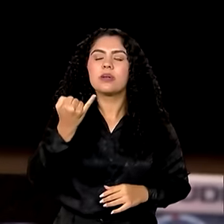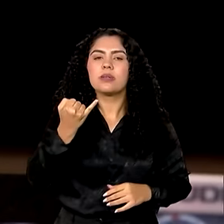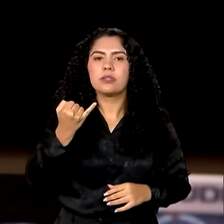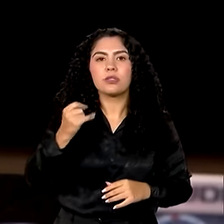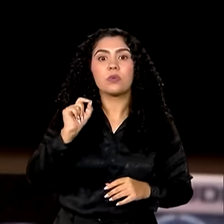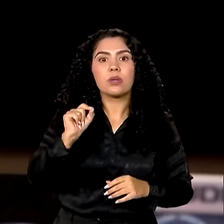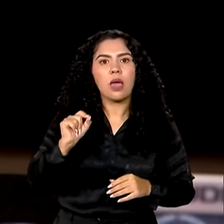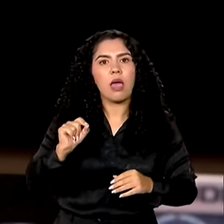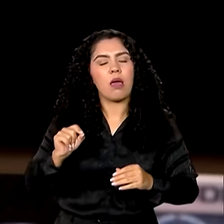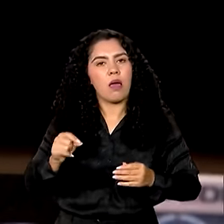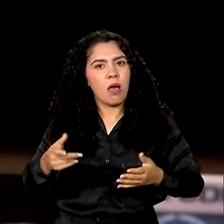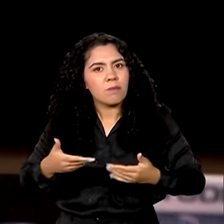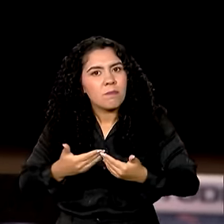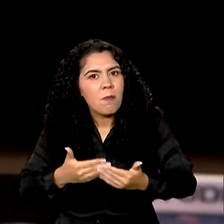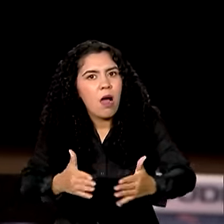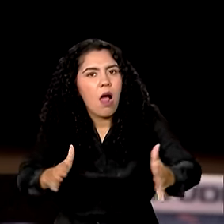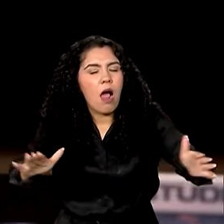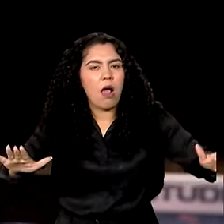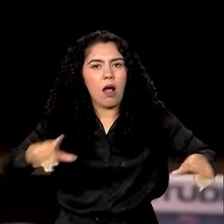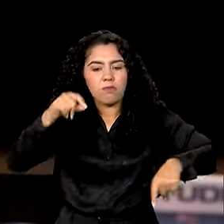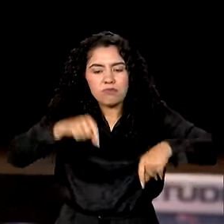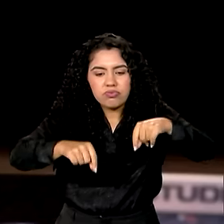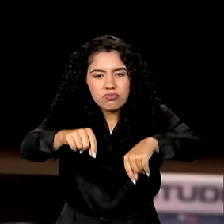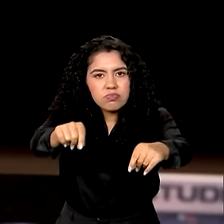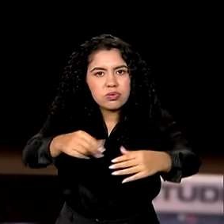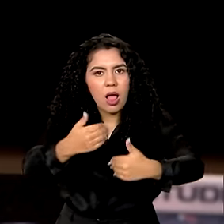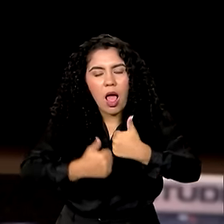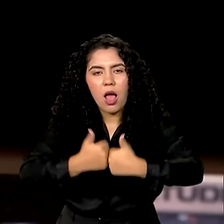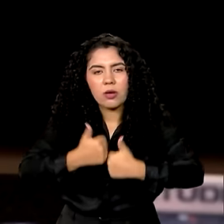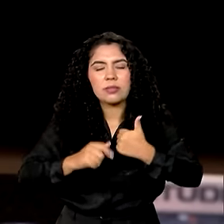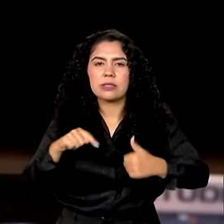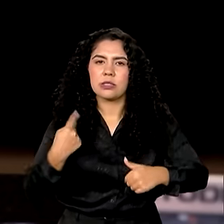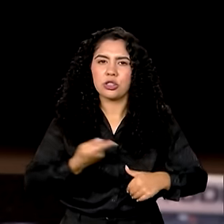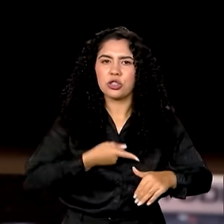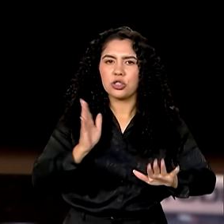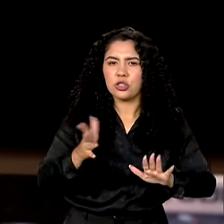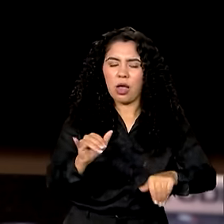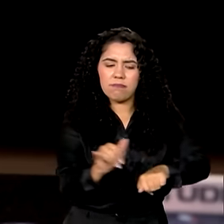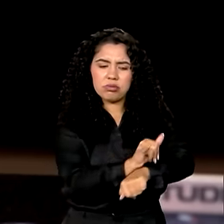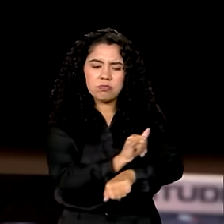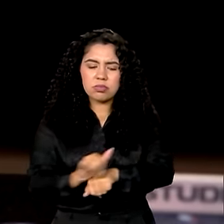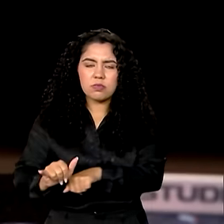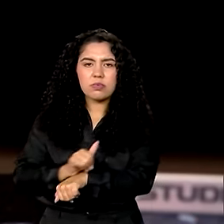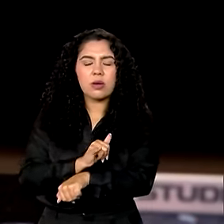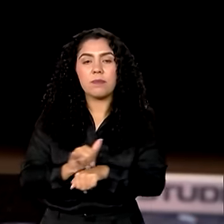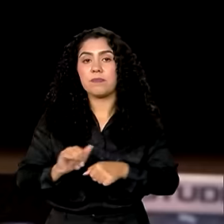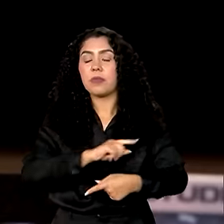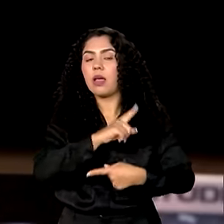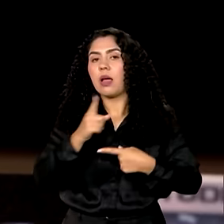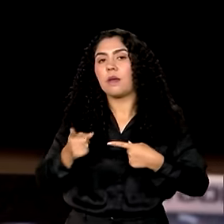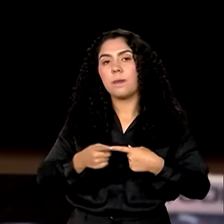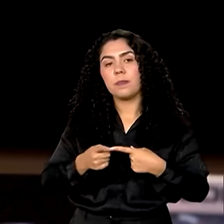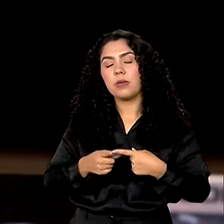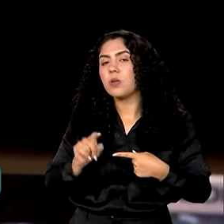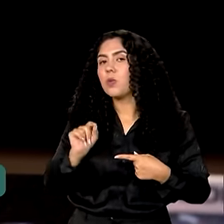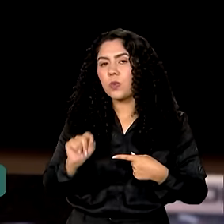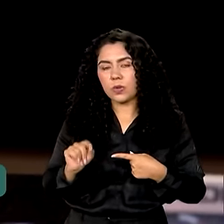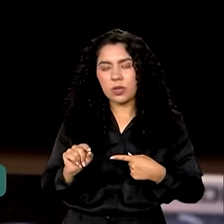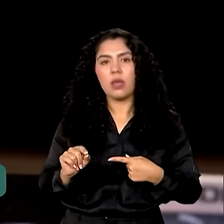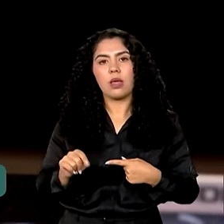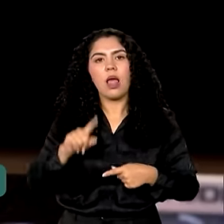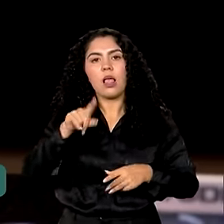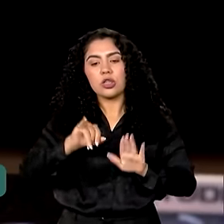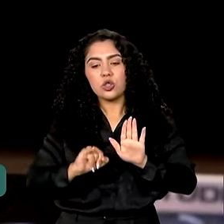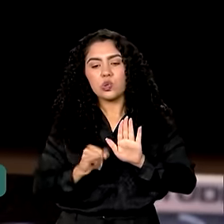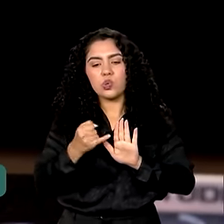e nós estamos desenvolvendo vários mecanismos de aumento de produção. O primeiro mecanismo é de